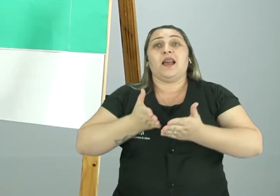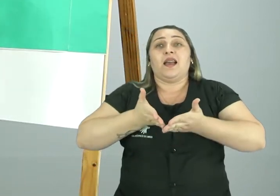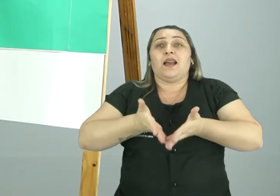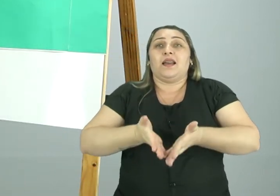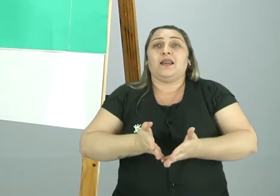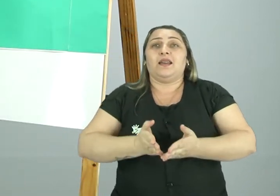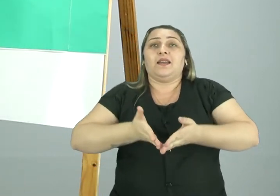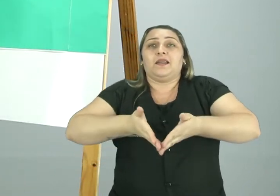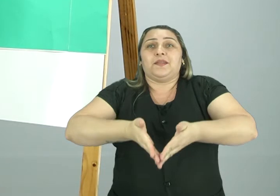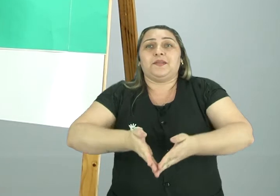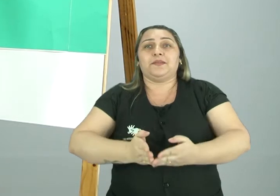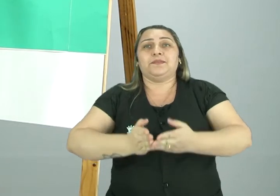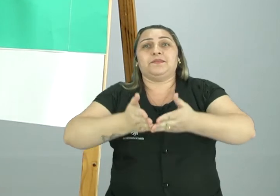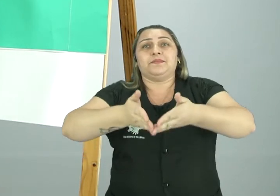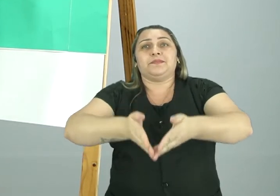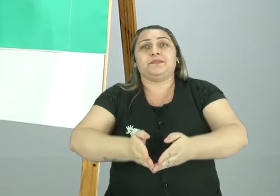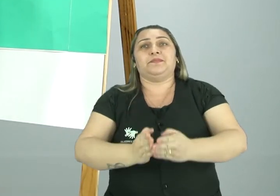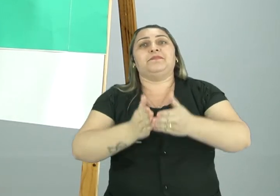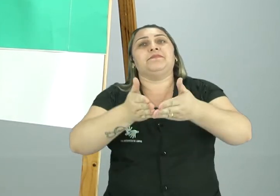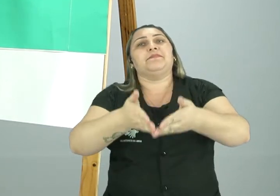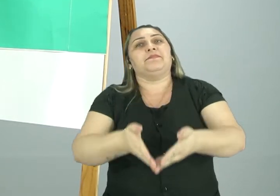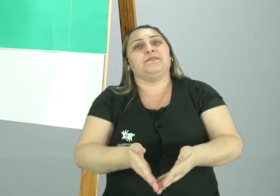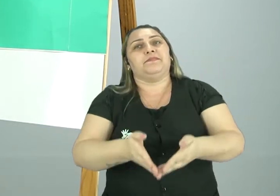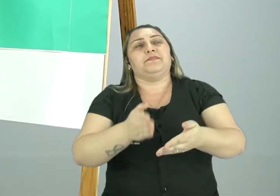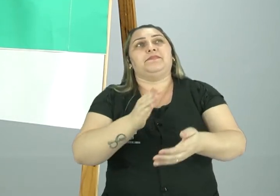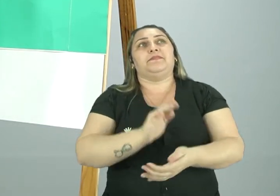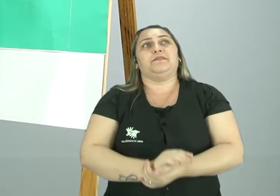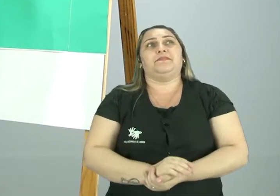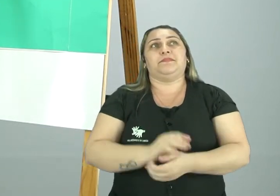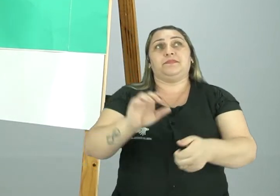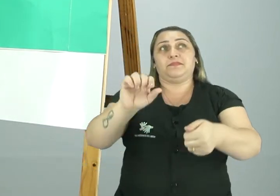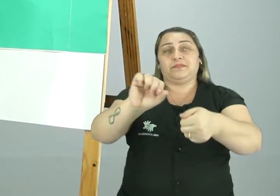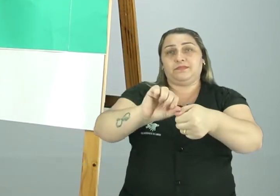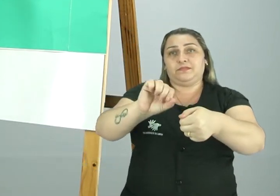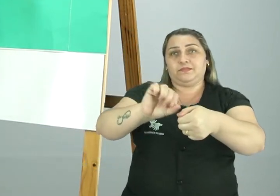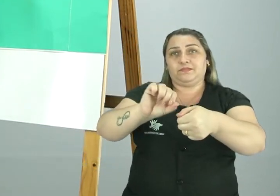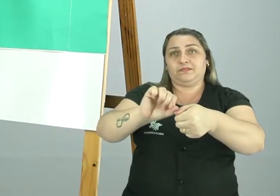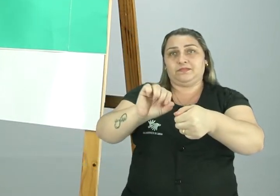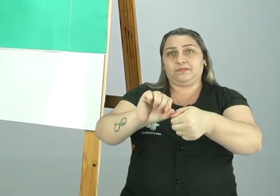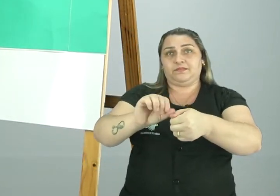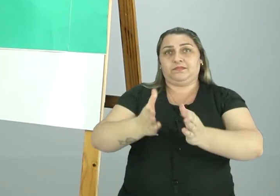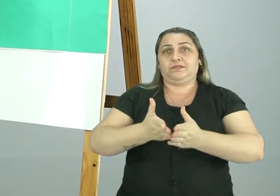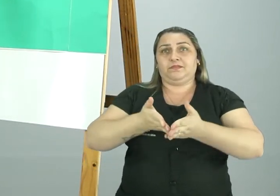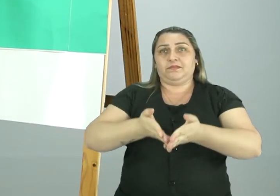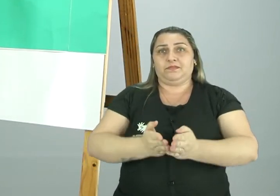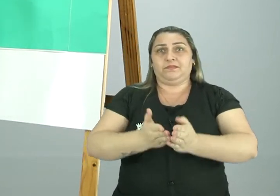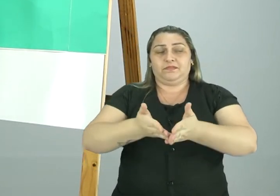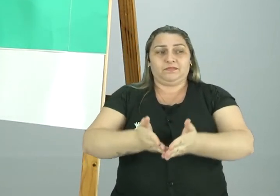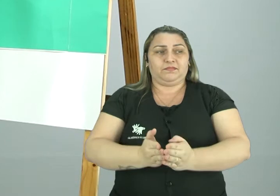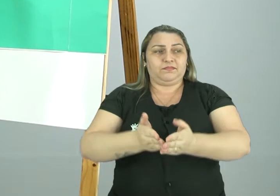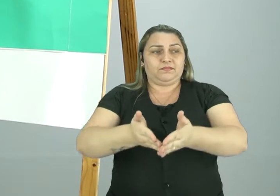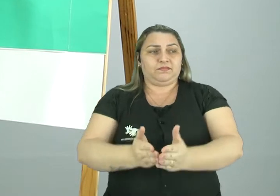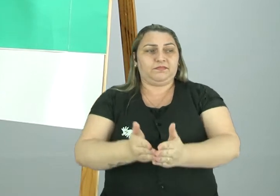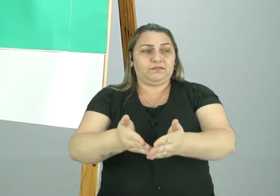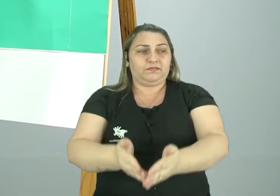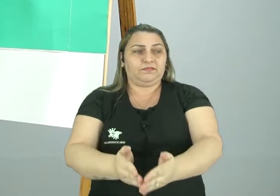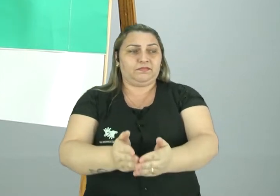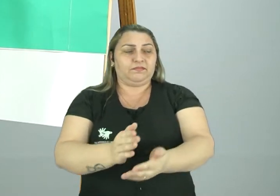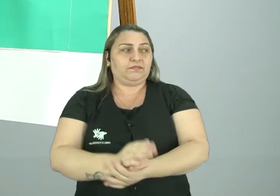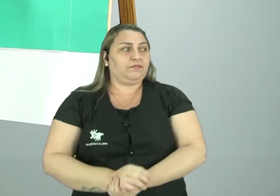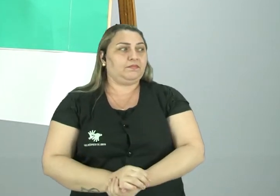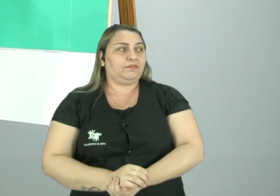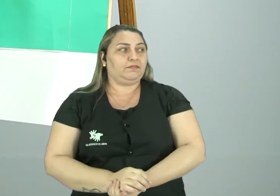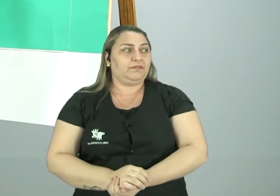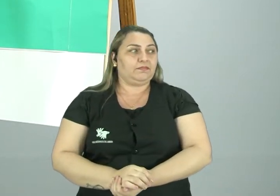embarcações, olha só, para fazer a travessia, de um local deste